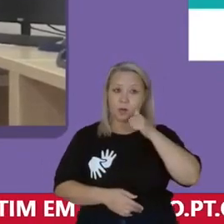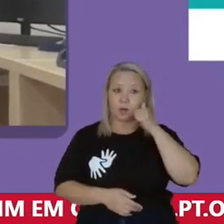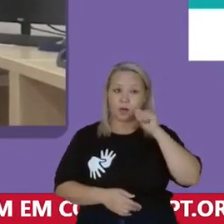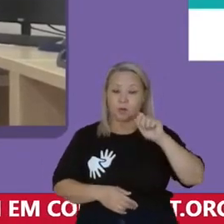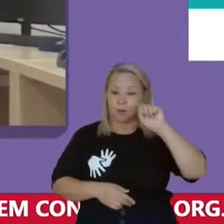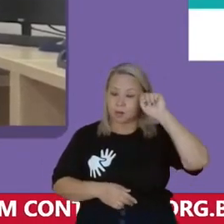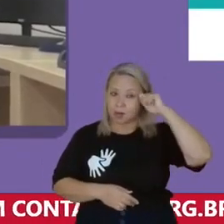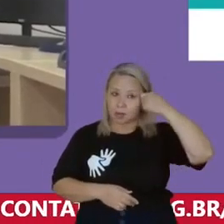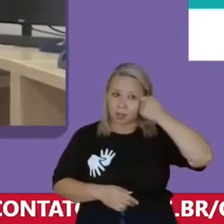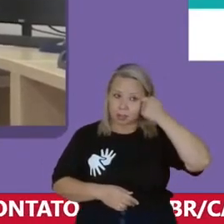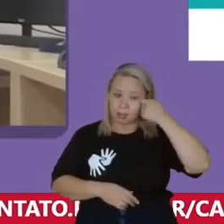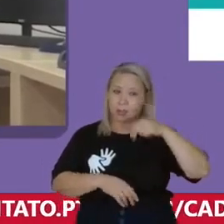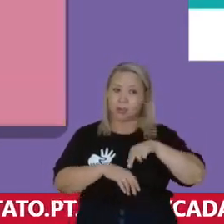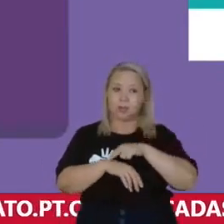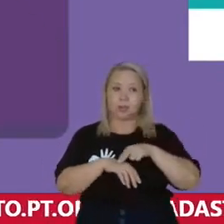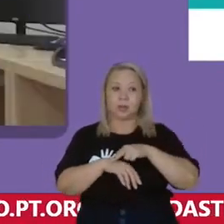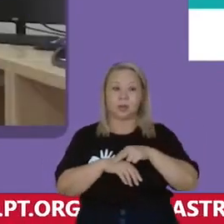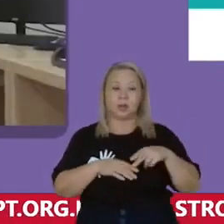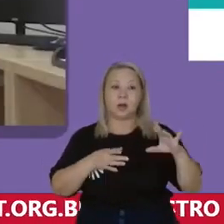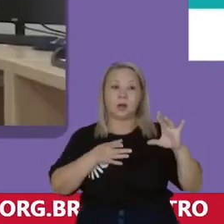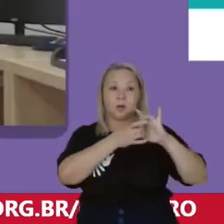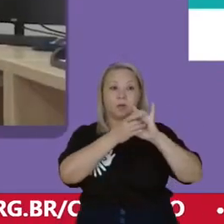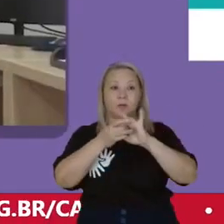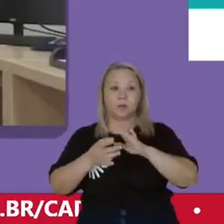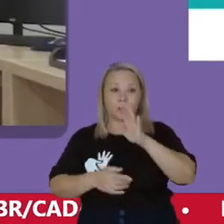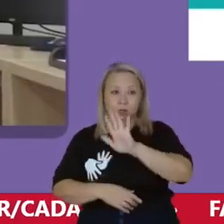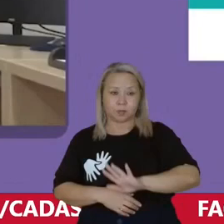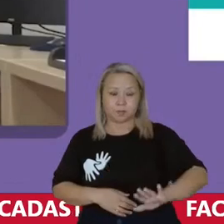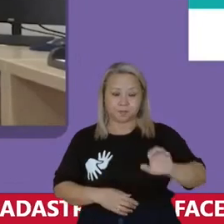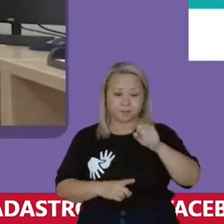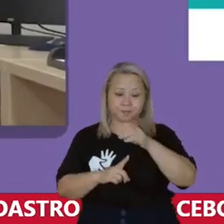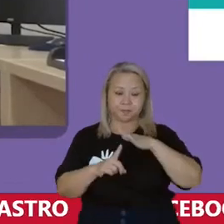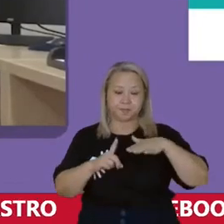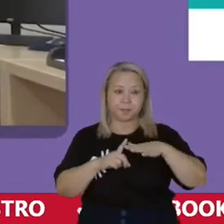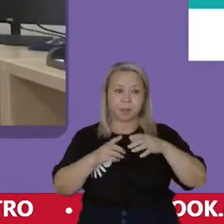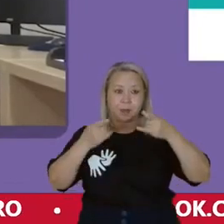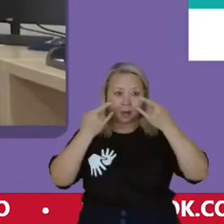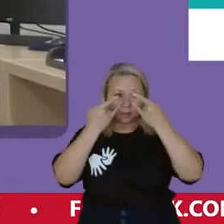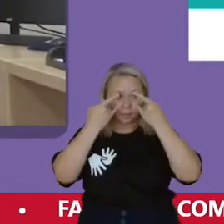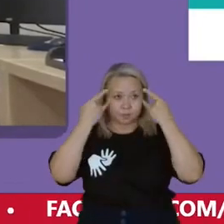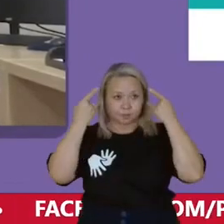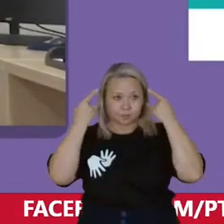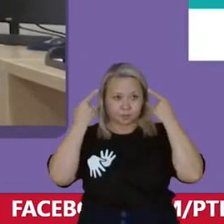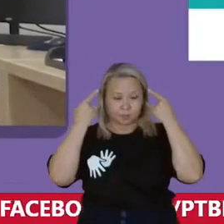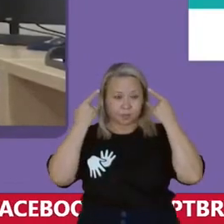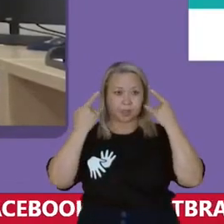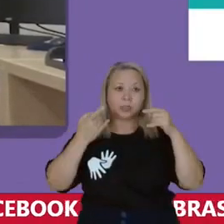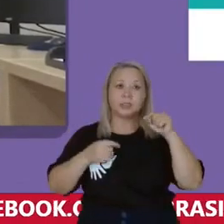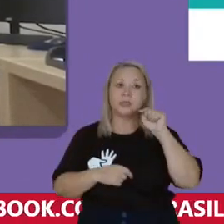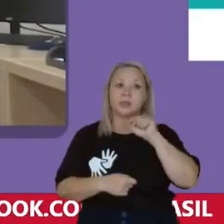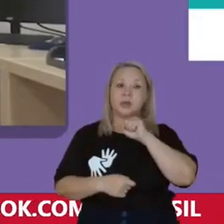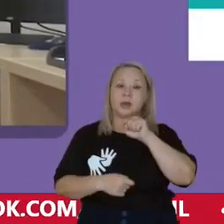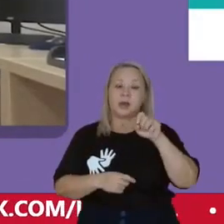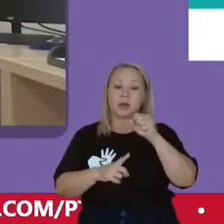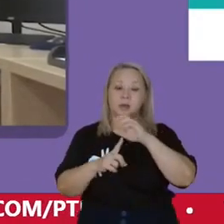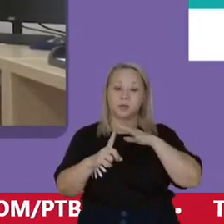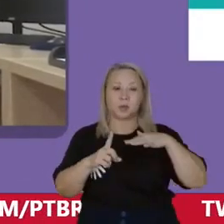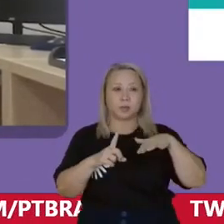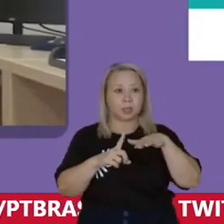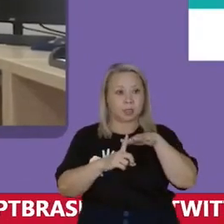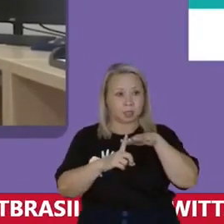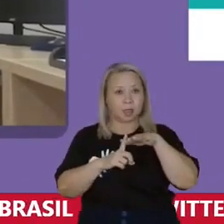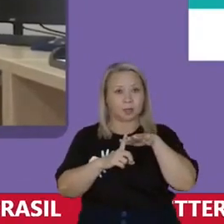Num contexto mais geral Uma sociedade capitalista Essa sociedade